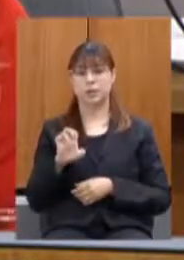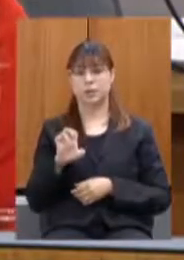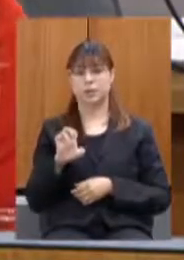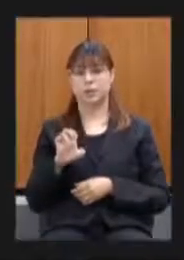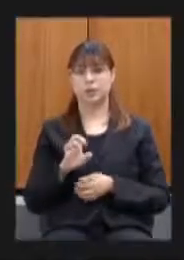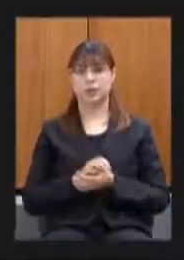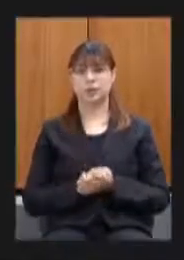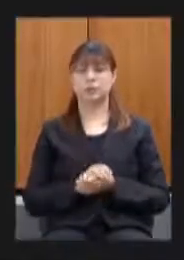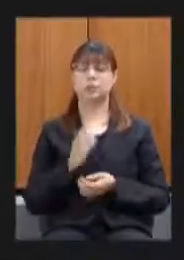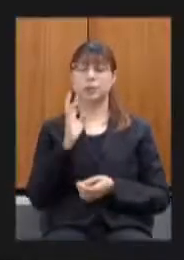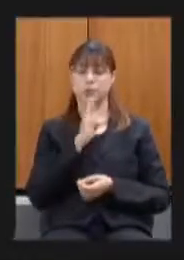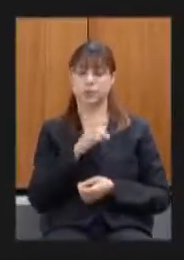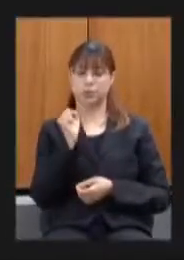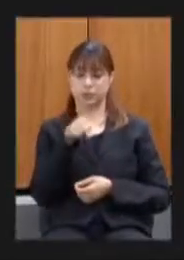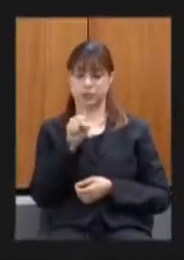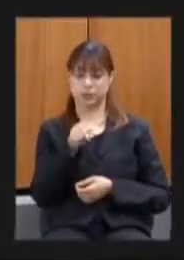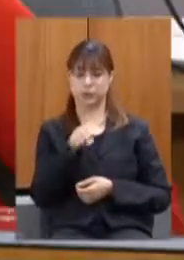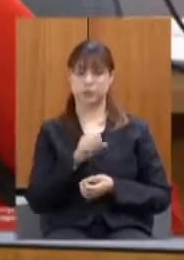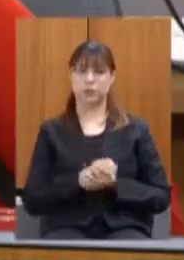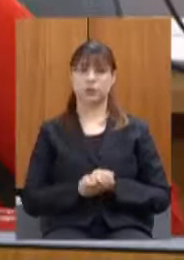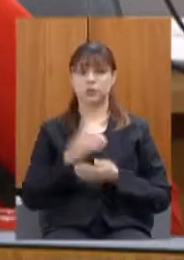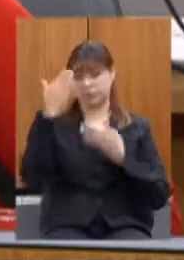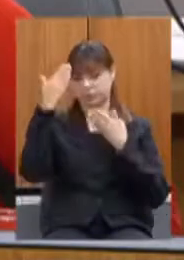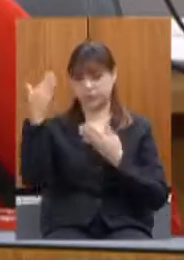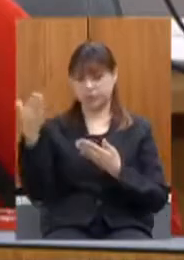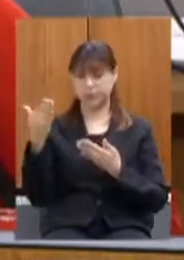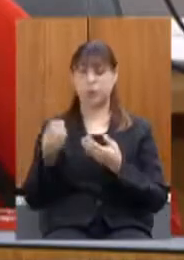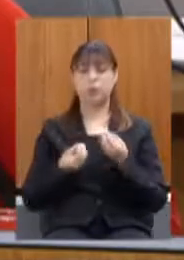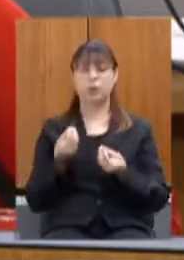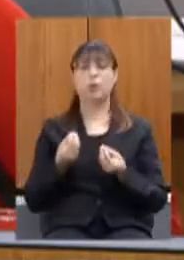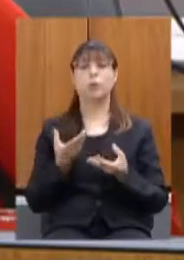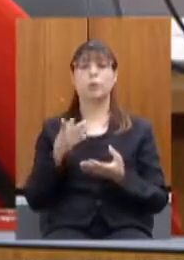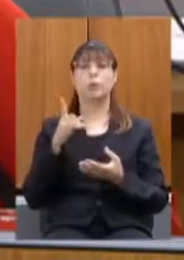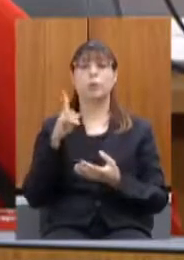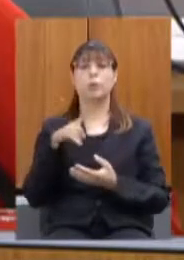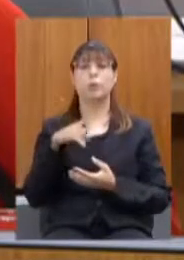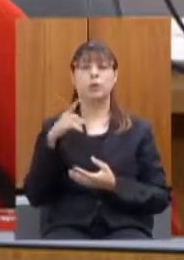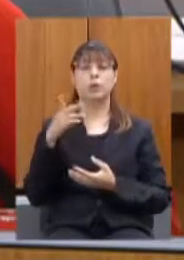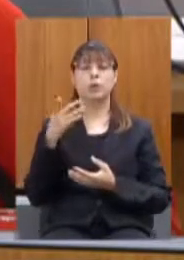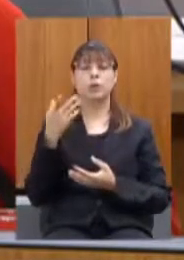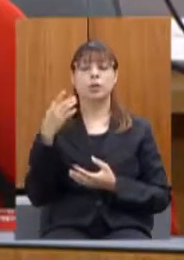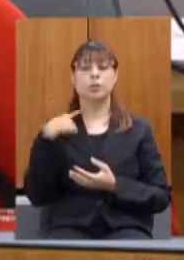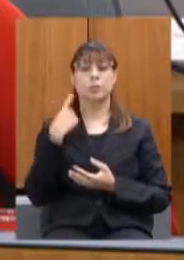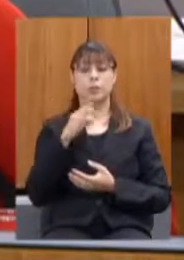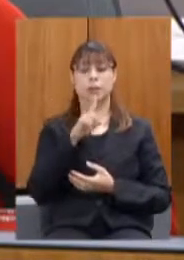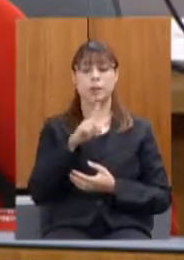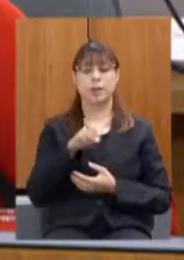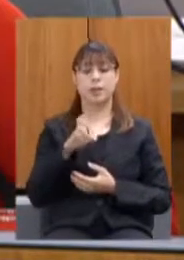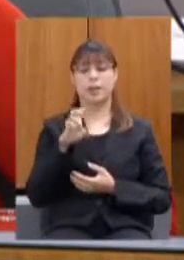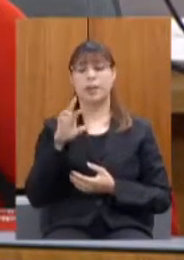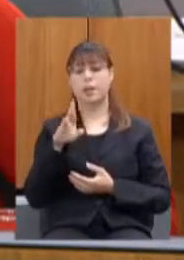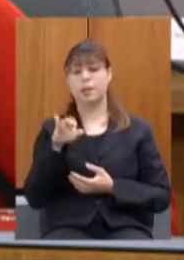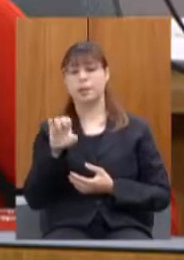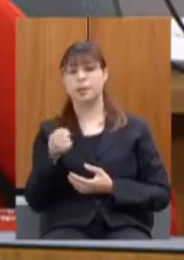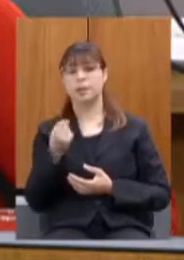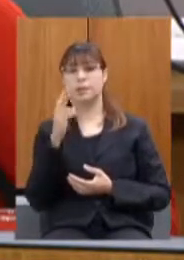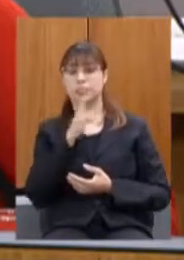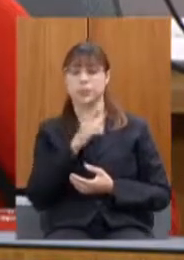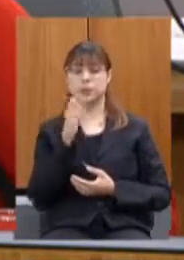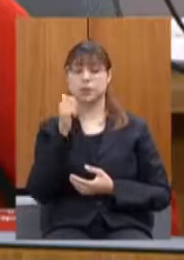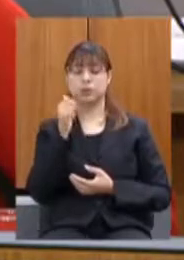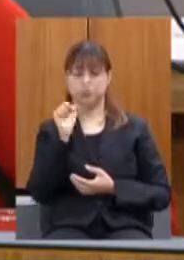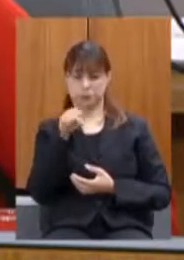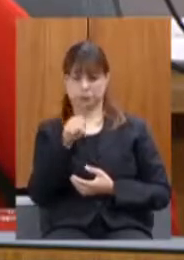voto sim presidente obrigada deputada como vota o deputado Zé Reis voto sim